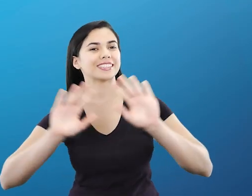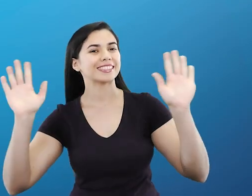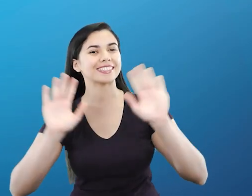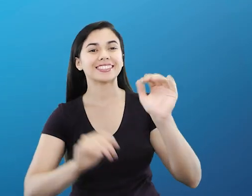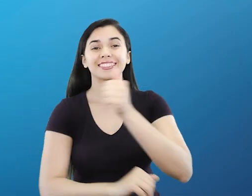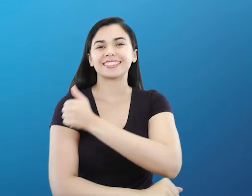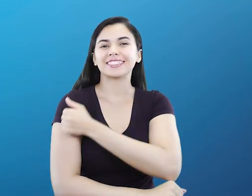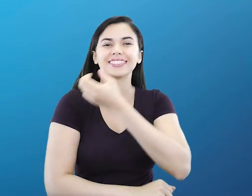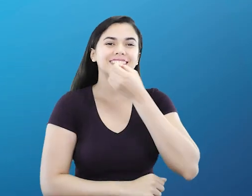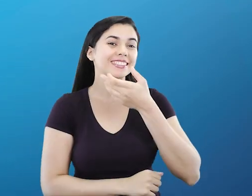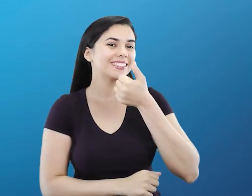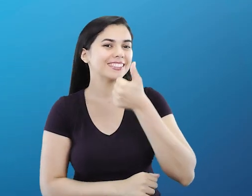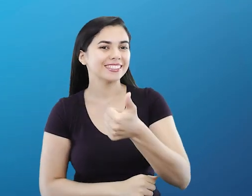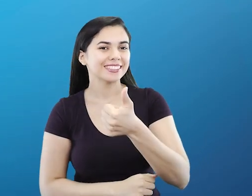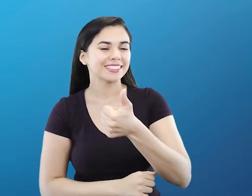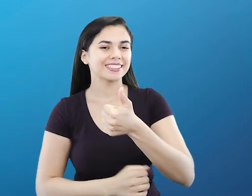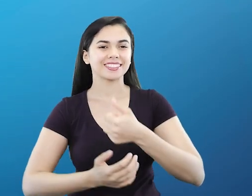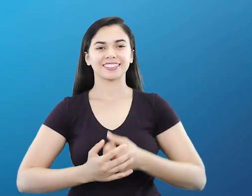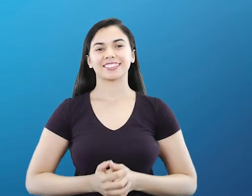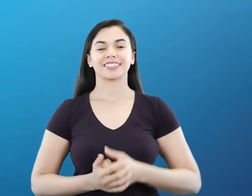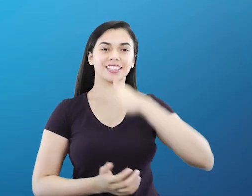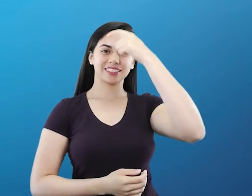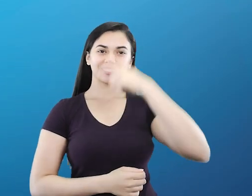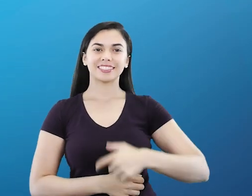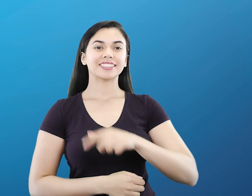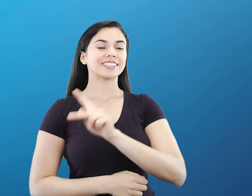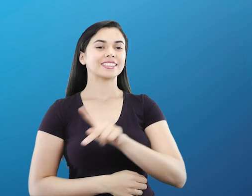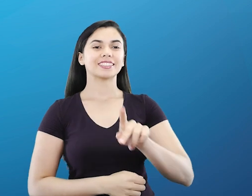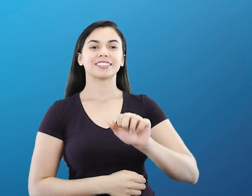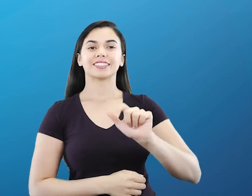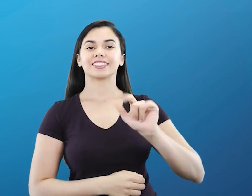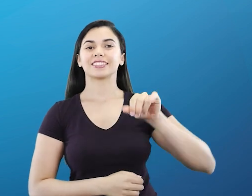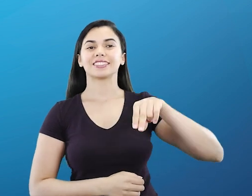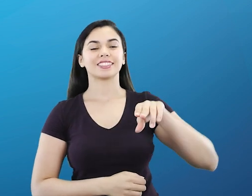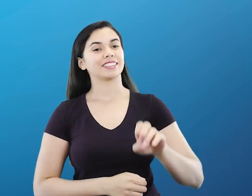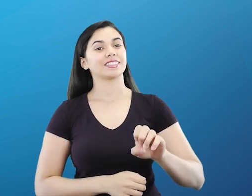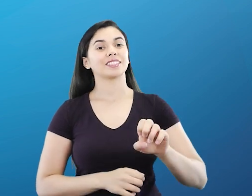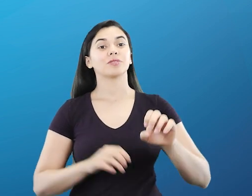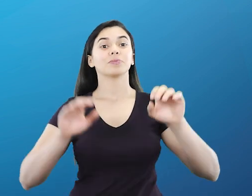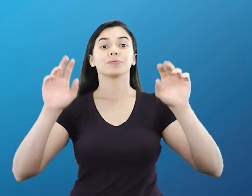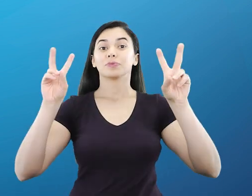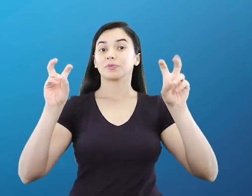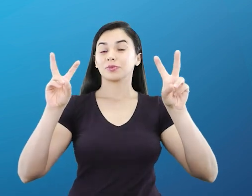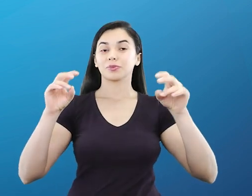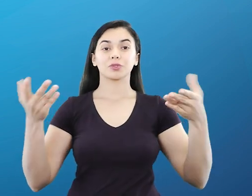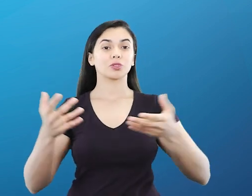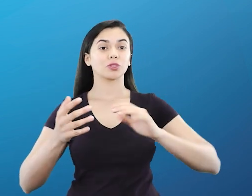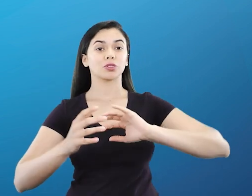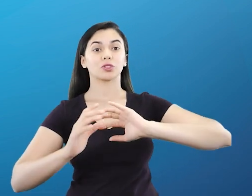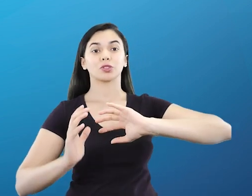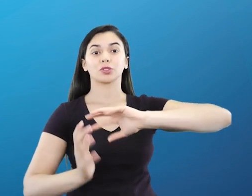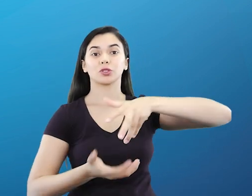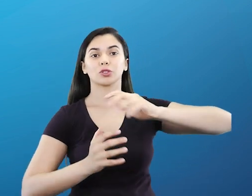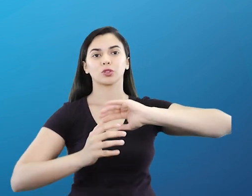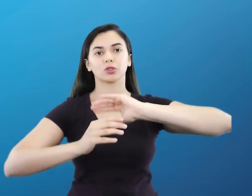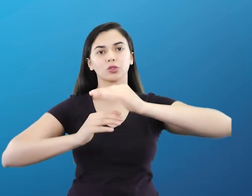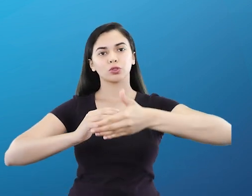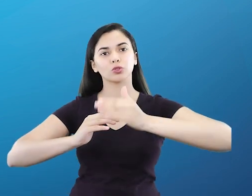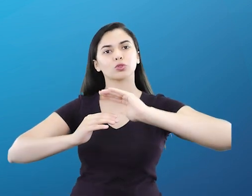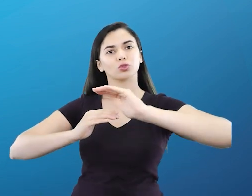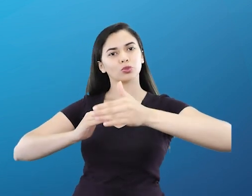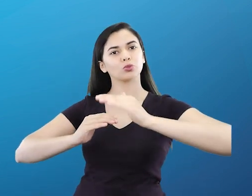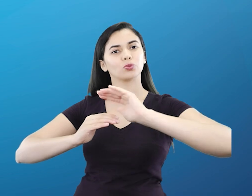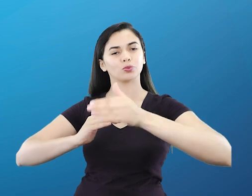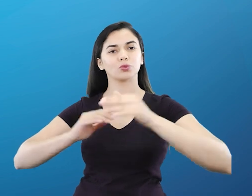Olá, alunos! Tudo bem com vocês? Eu sou a professora Aline e o tema da nossa aula de hoje é Camadas da Atmosfera.